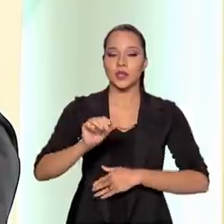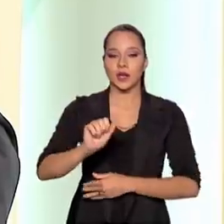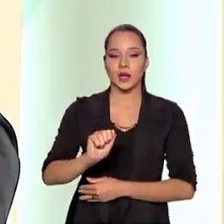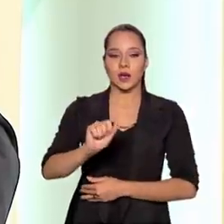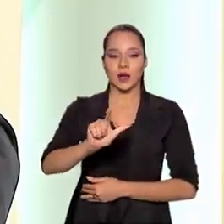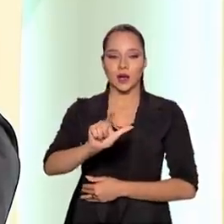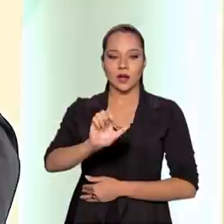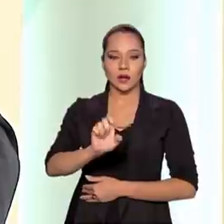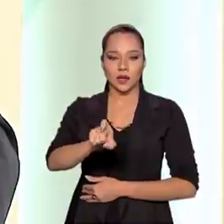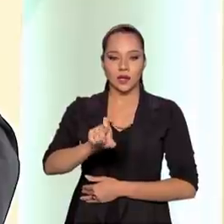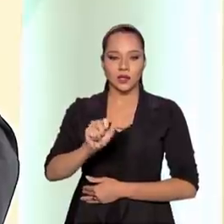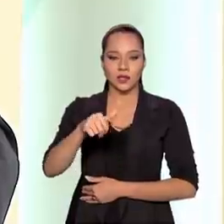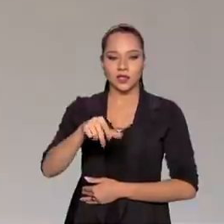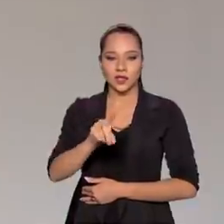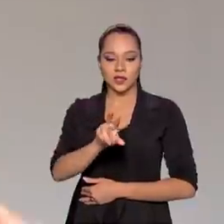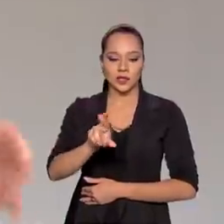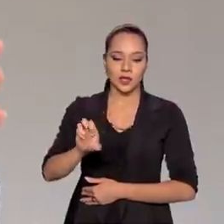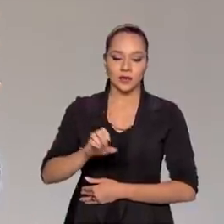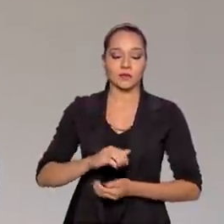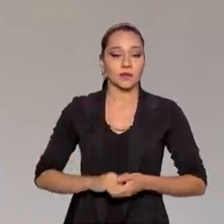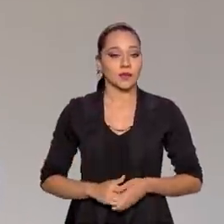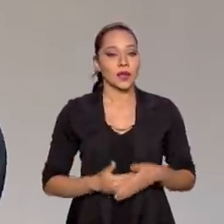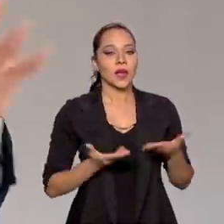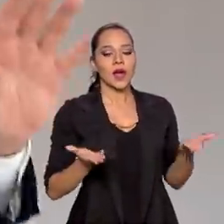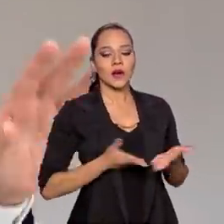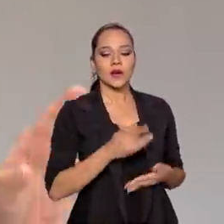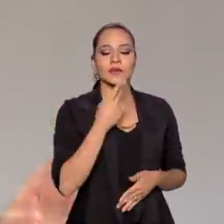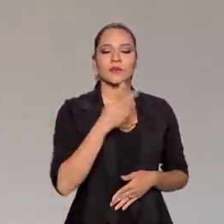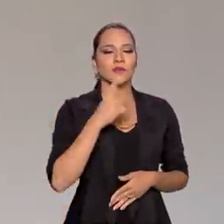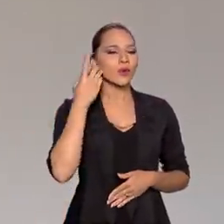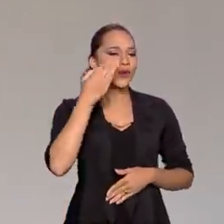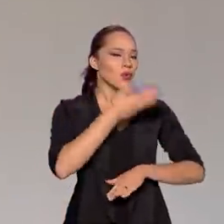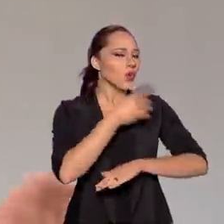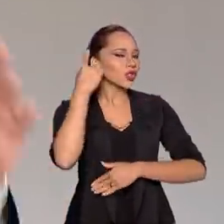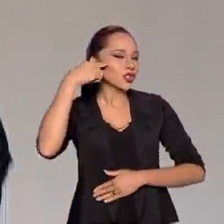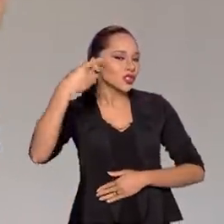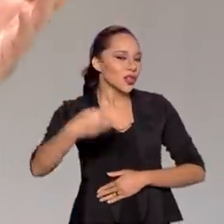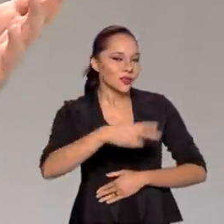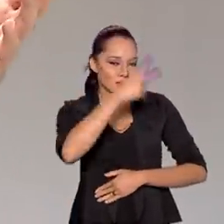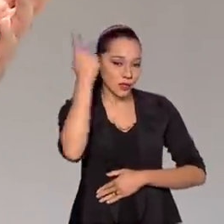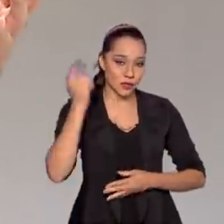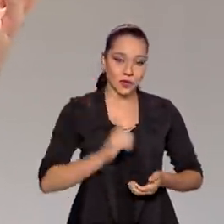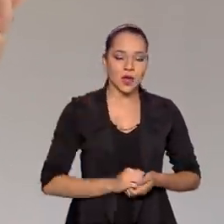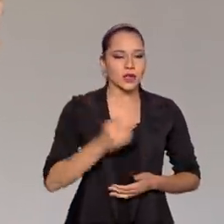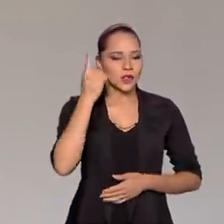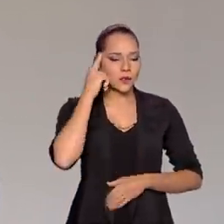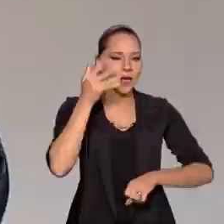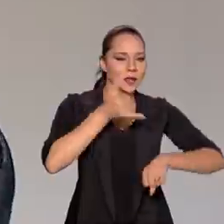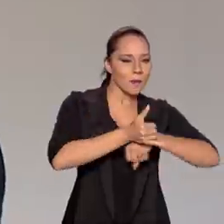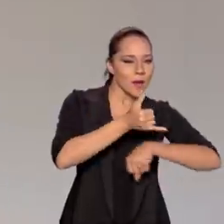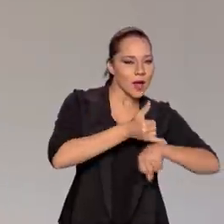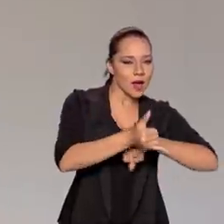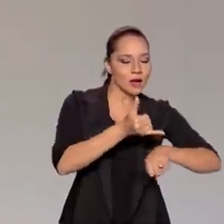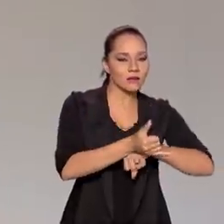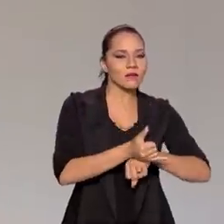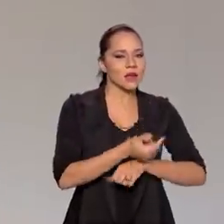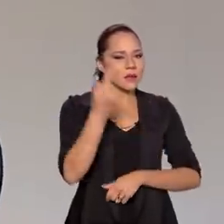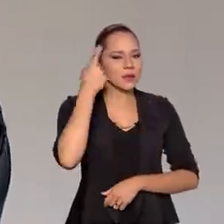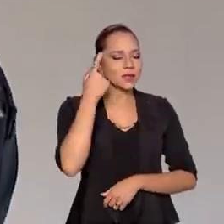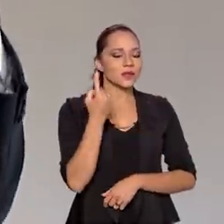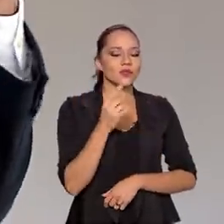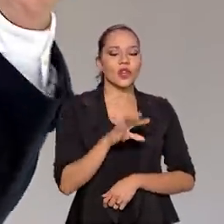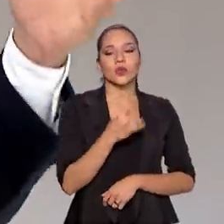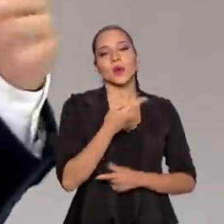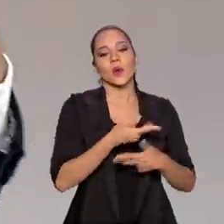Alexandre Vidigal. Secretário, agora vamos para o dia a dia das pessoas. Quer dizer, quando a gente pensa em minérios, a gente não está pensando em uma